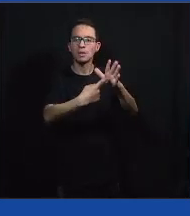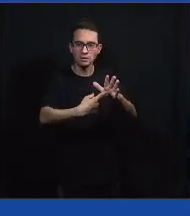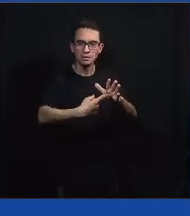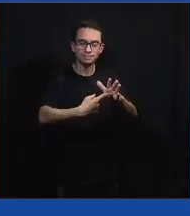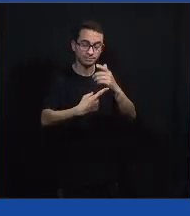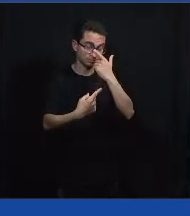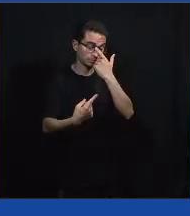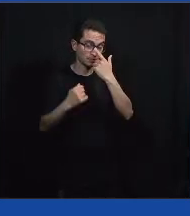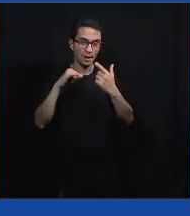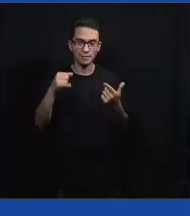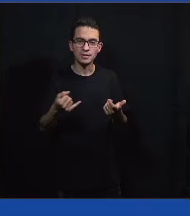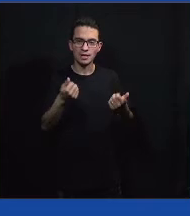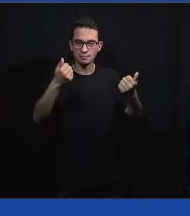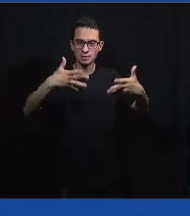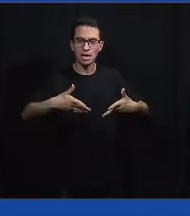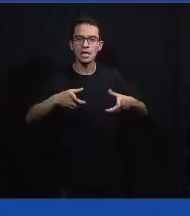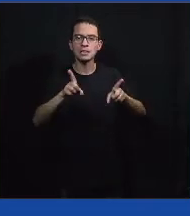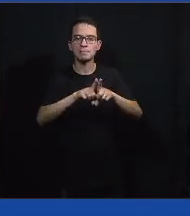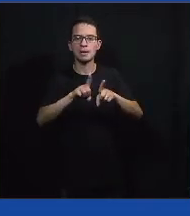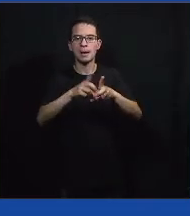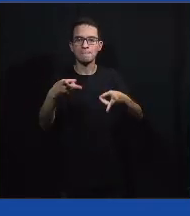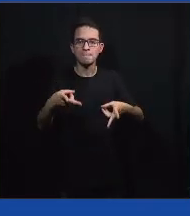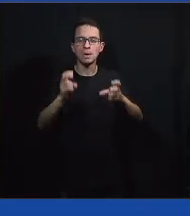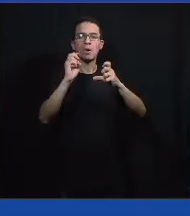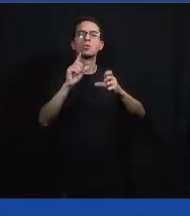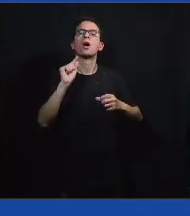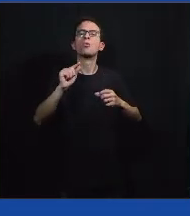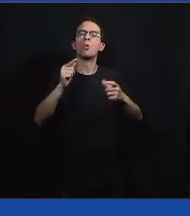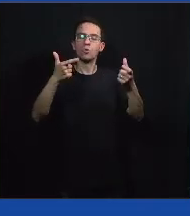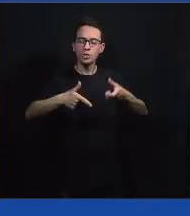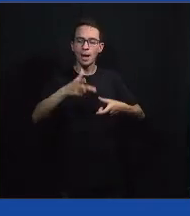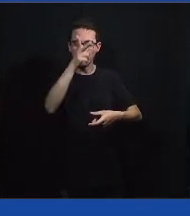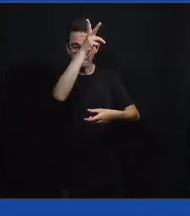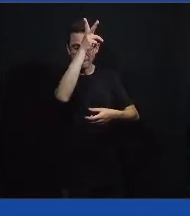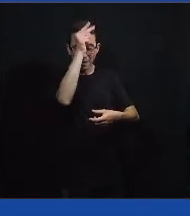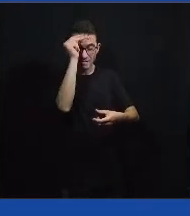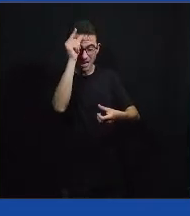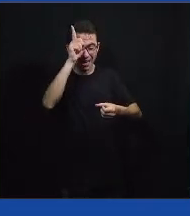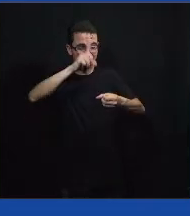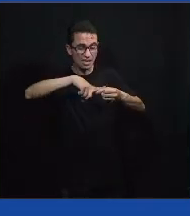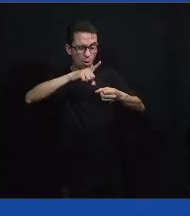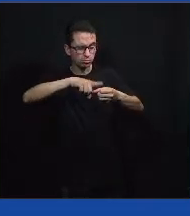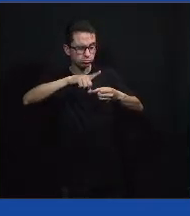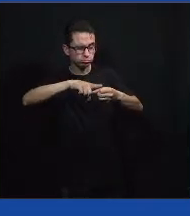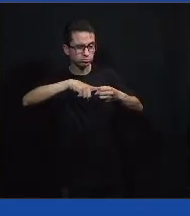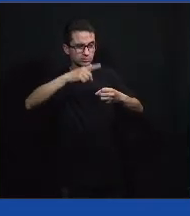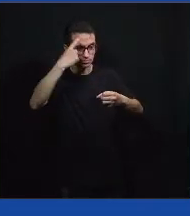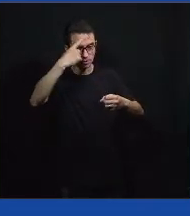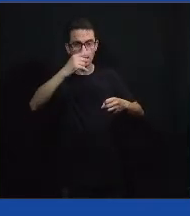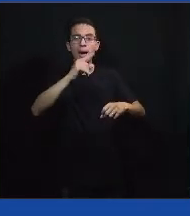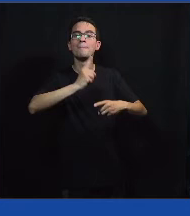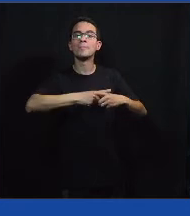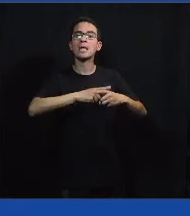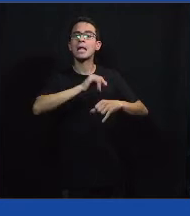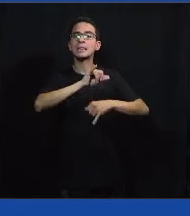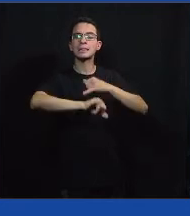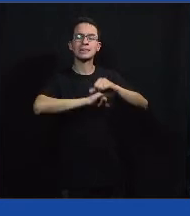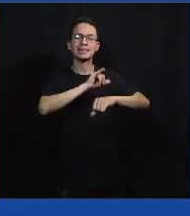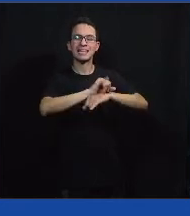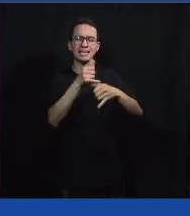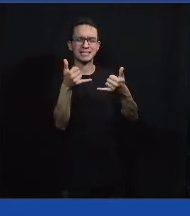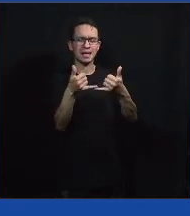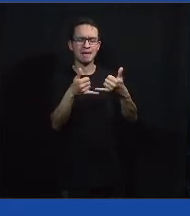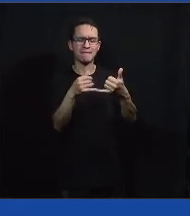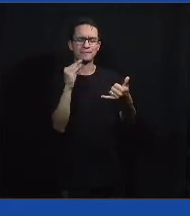municípios mais do interior que não têm uma conexão tão estável de internet também, que acaba prejudicando nesse acesso à educação.